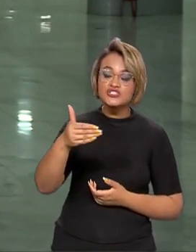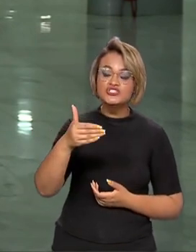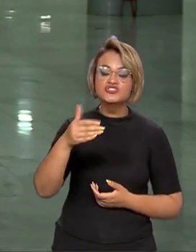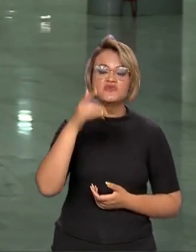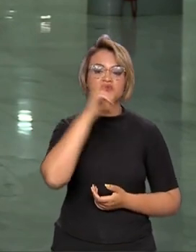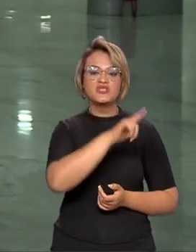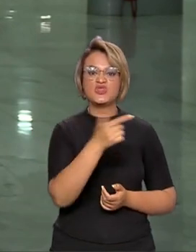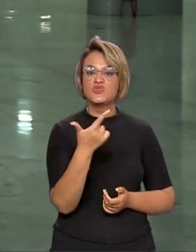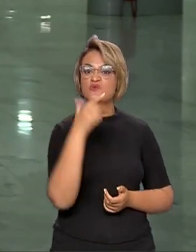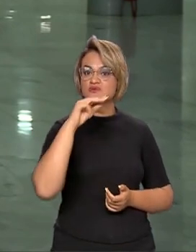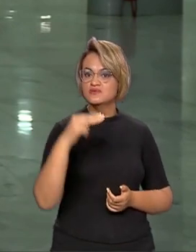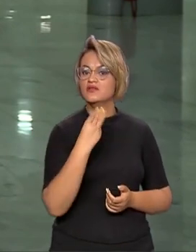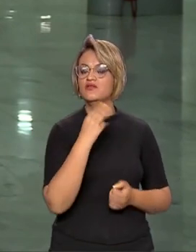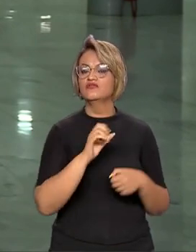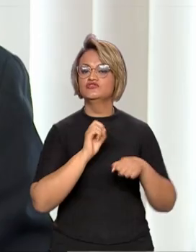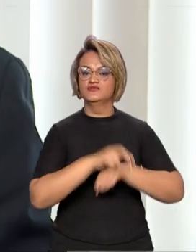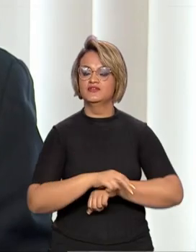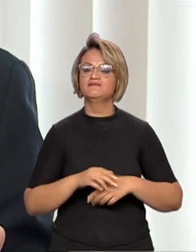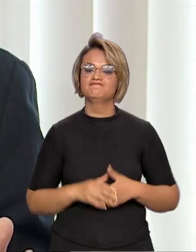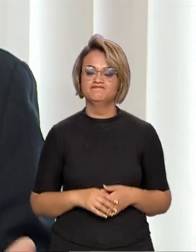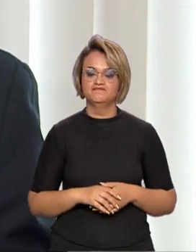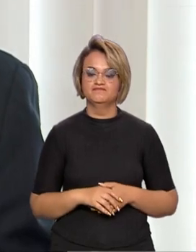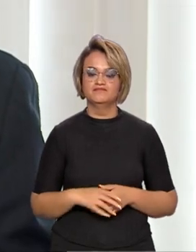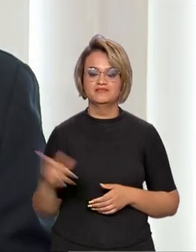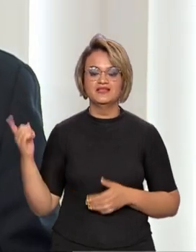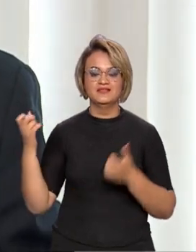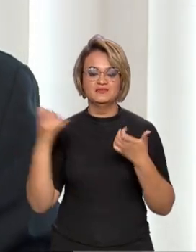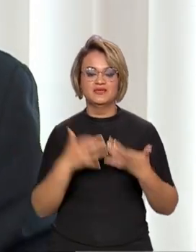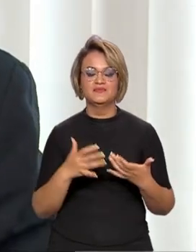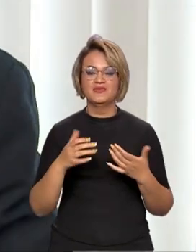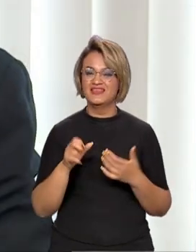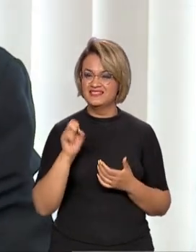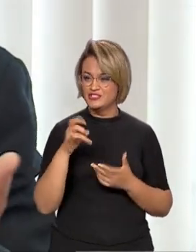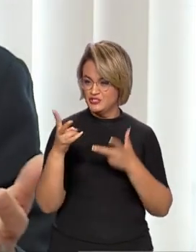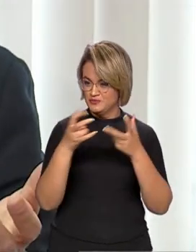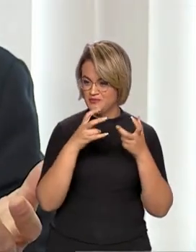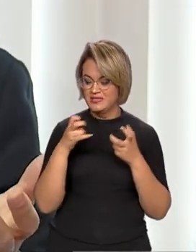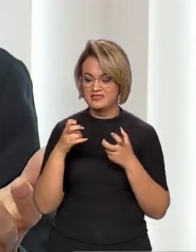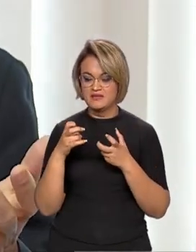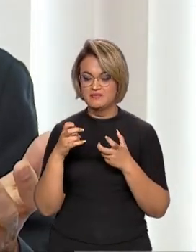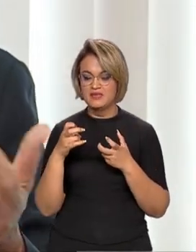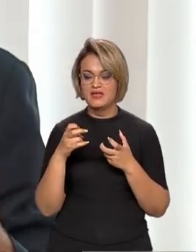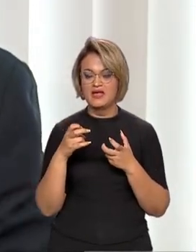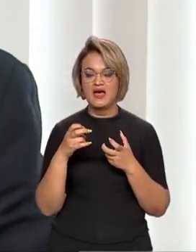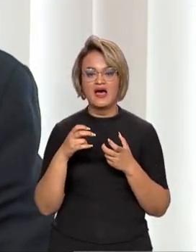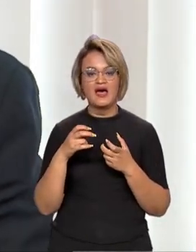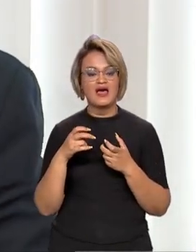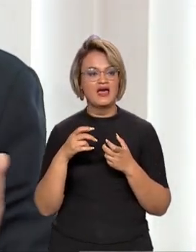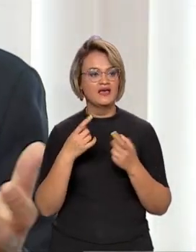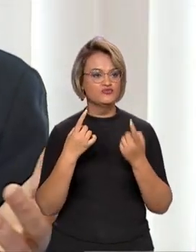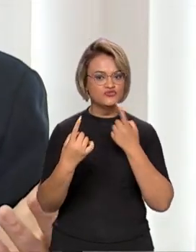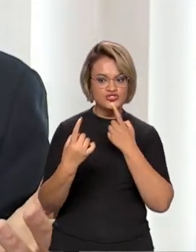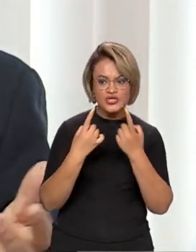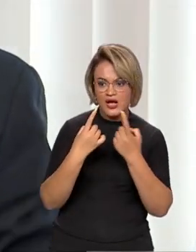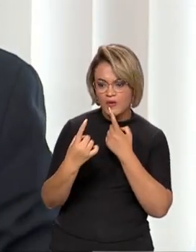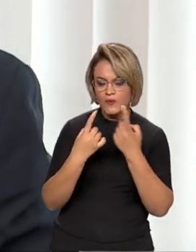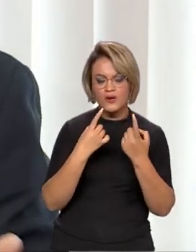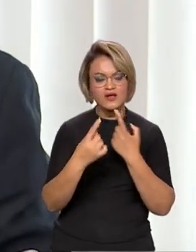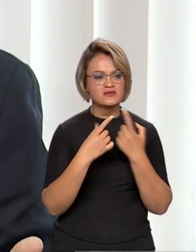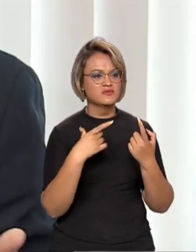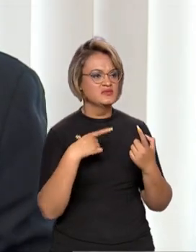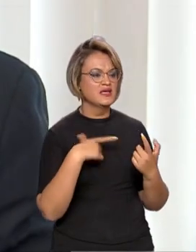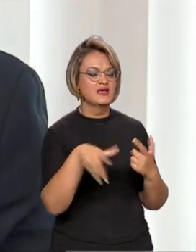de 2 milhões de vagas de emprego. Se a gente observa o humor dialogando com segmentos